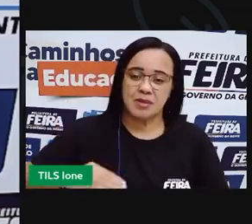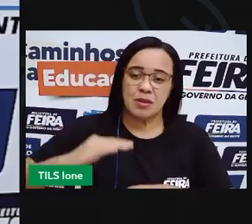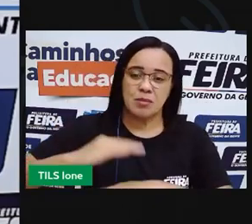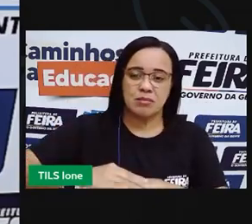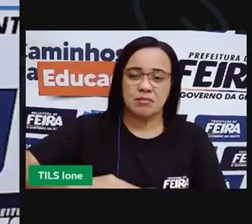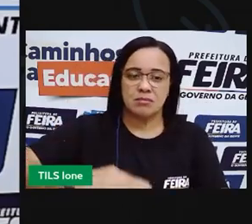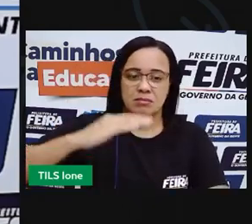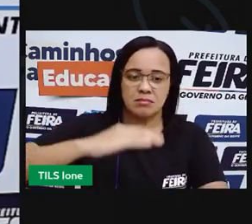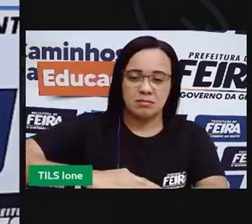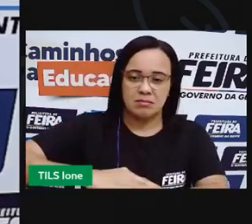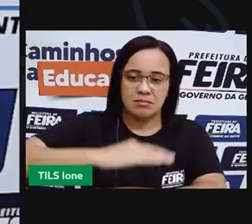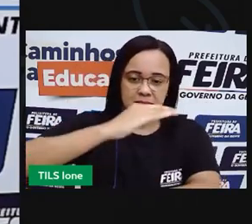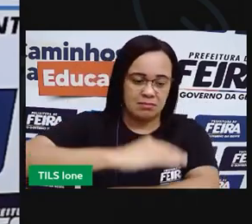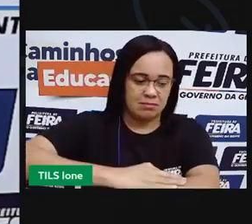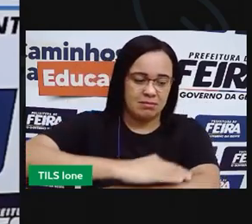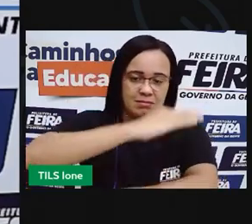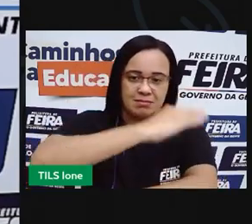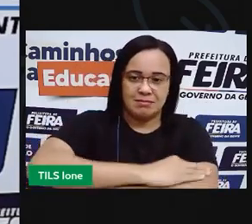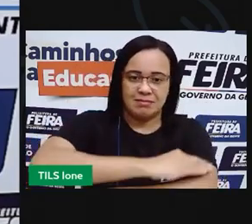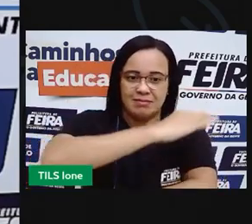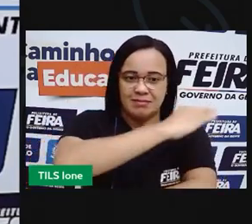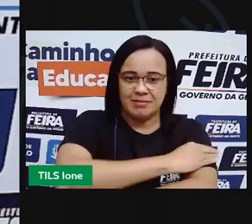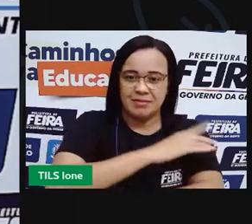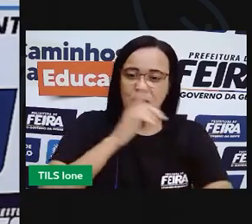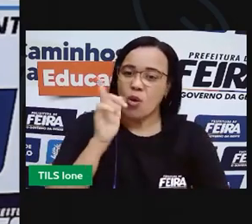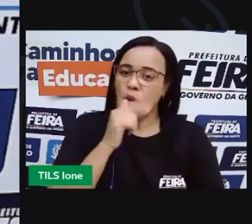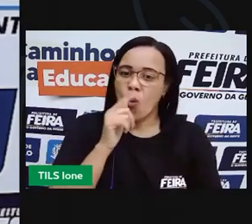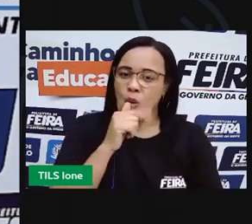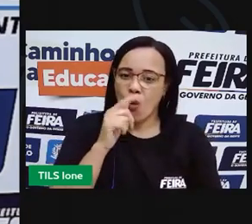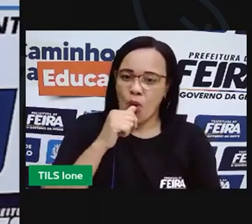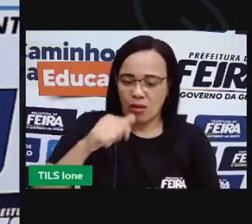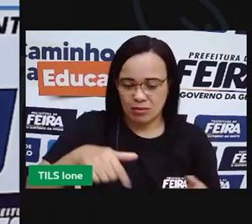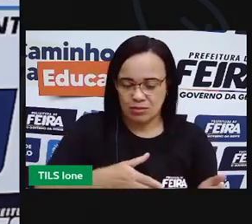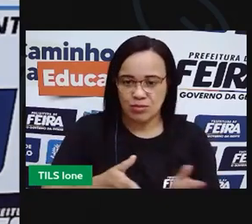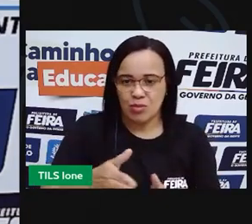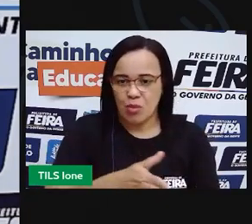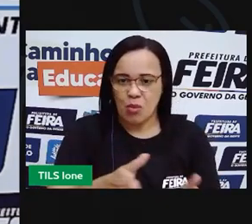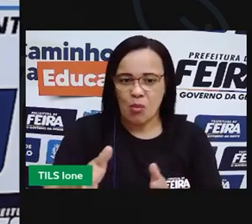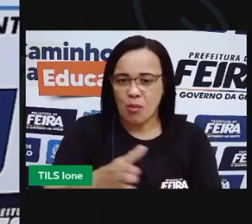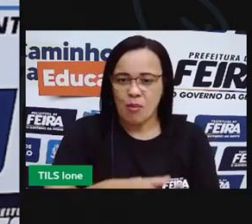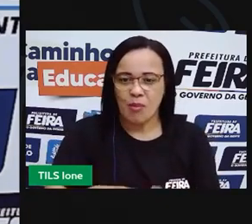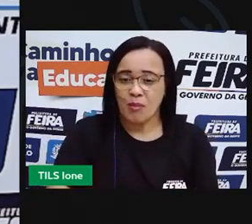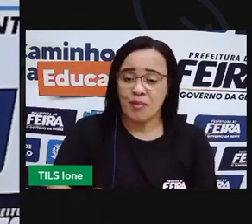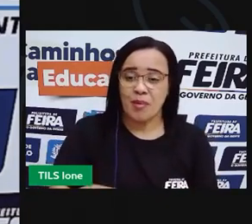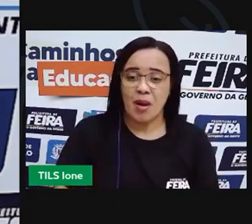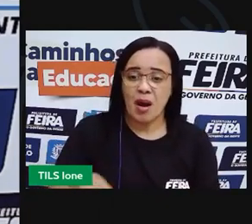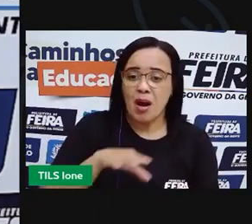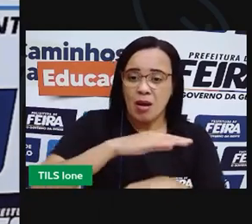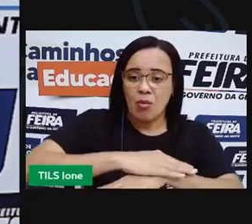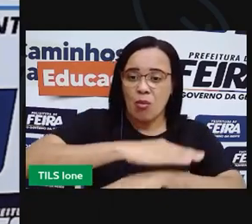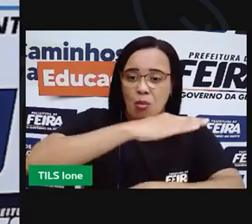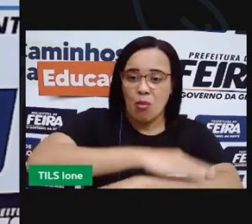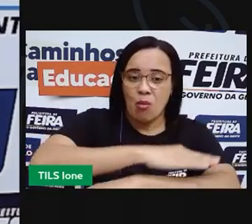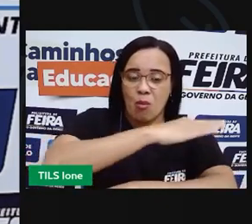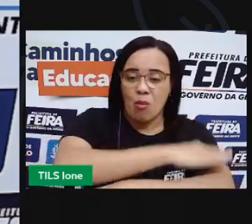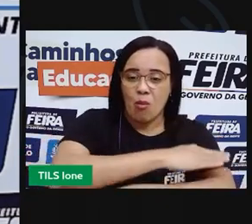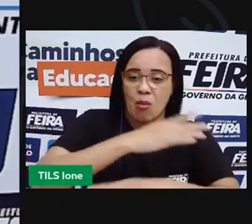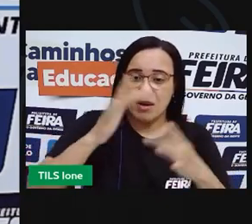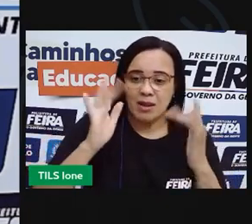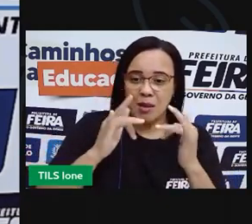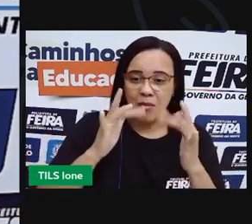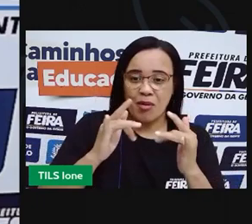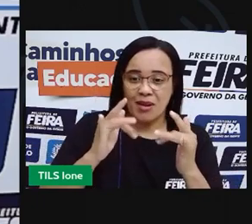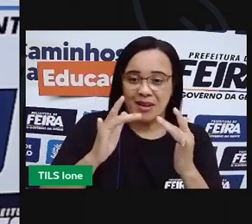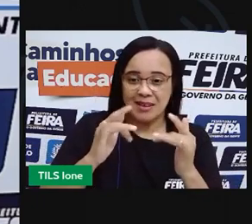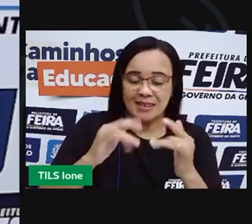Na lagoa, coache o sapo, a chamar namorada. Logo, outro sapo se junta,